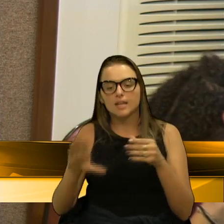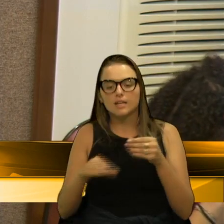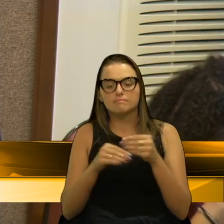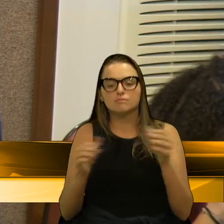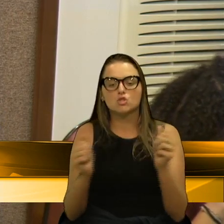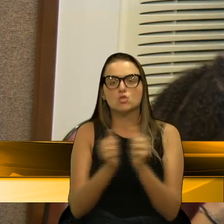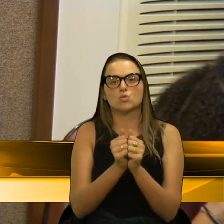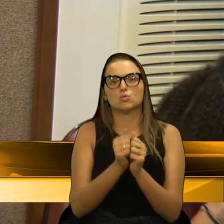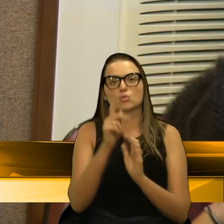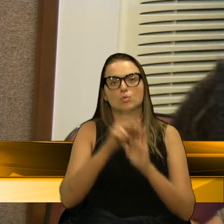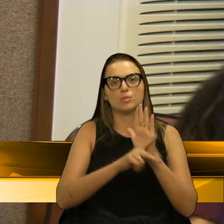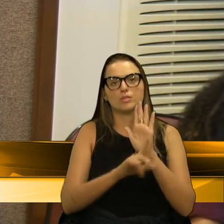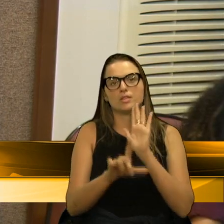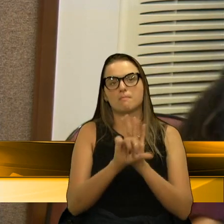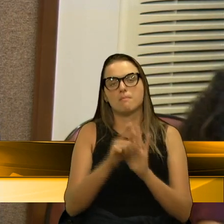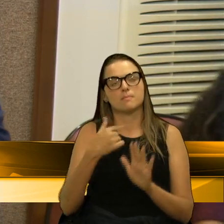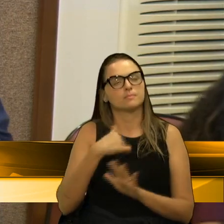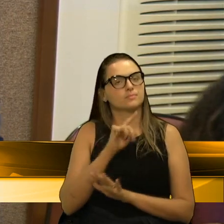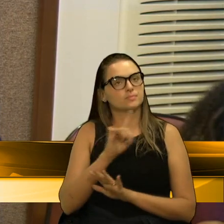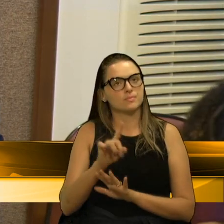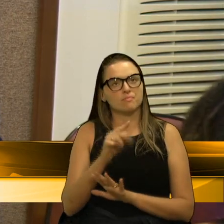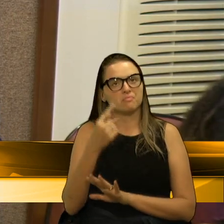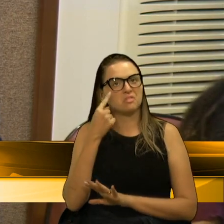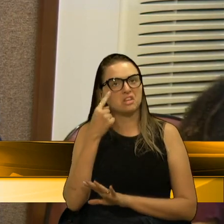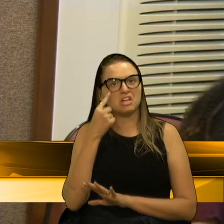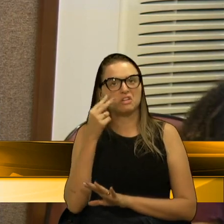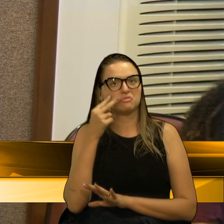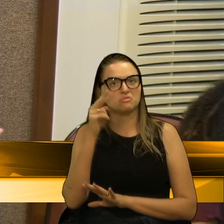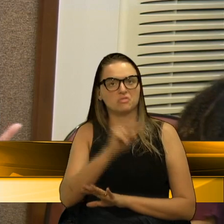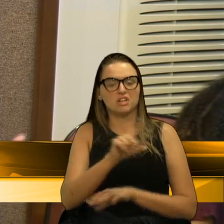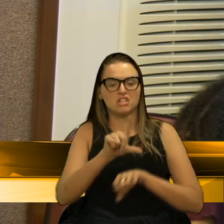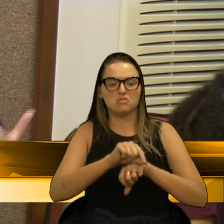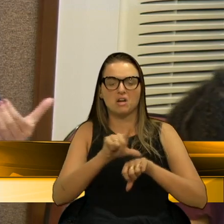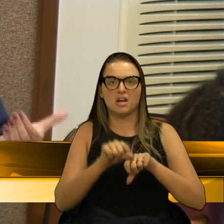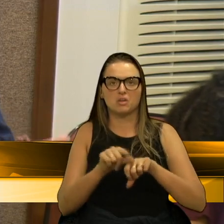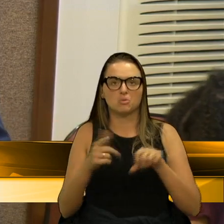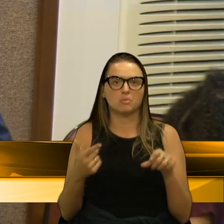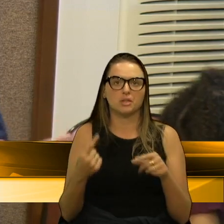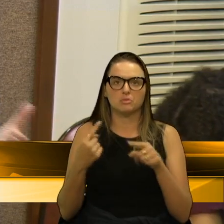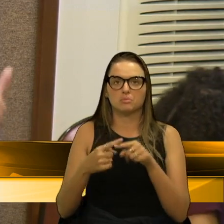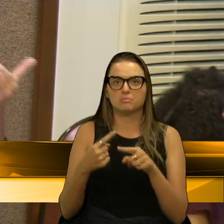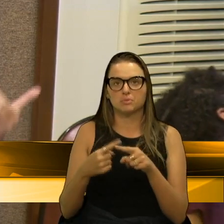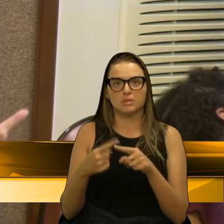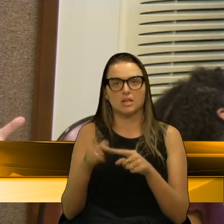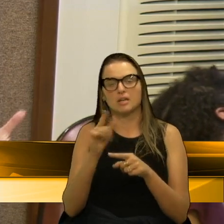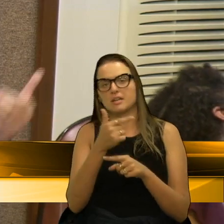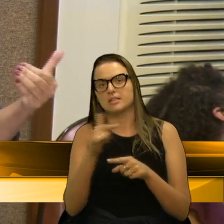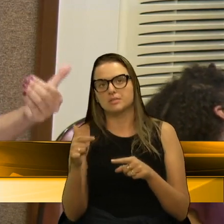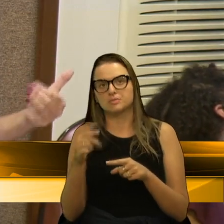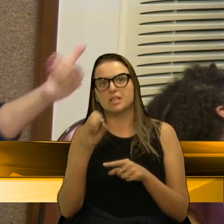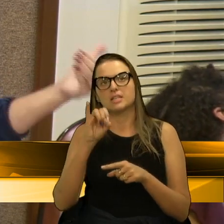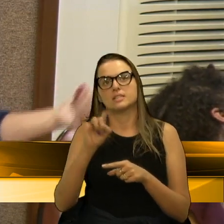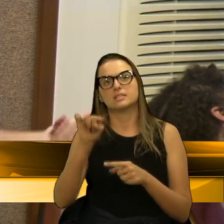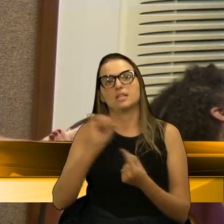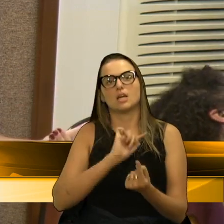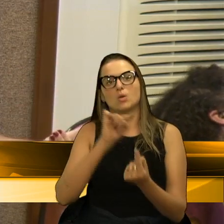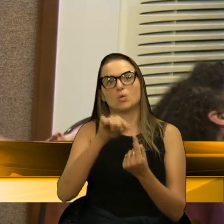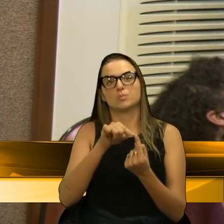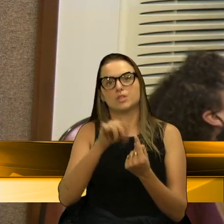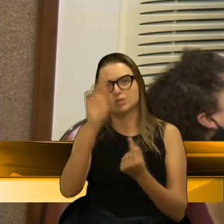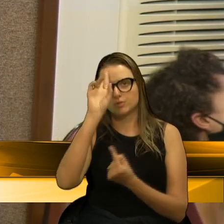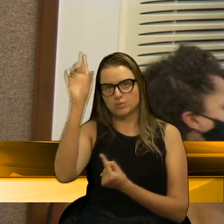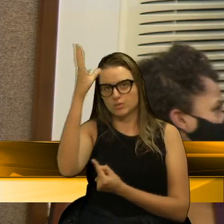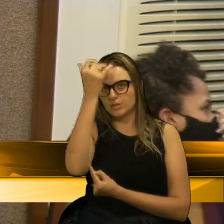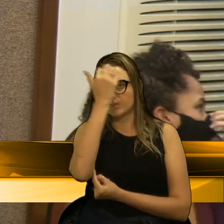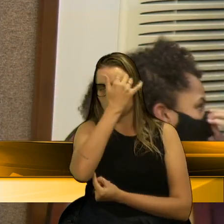Eu não vejo, assim, algum argumento de por que não constar se é esse o objetivo do prefeito.